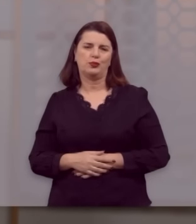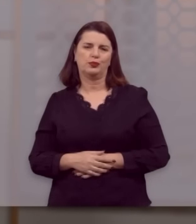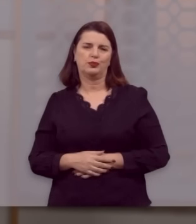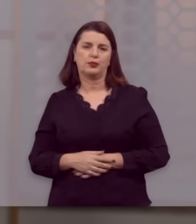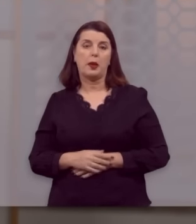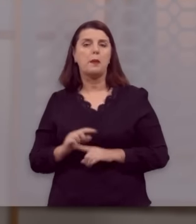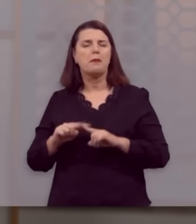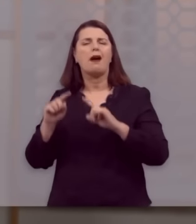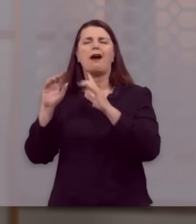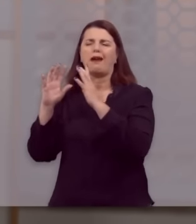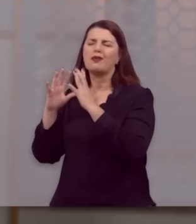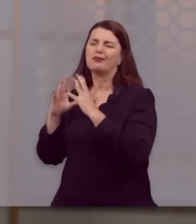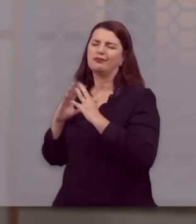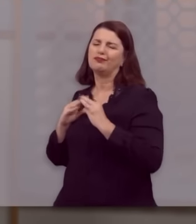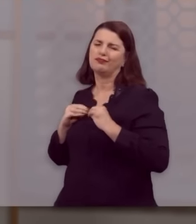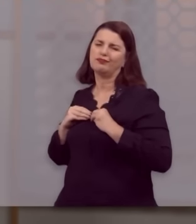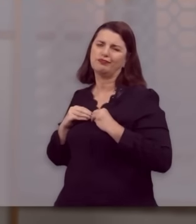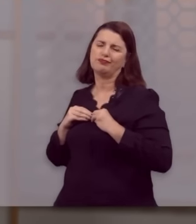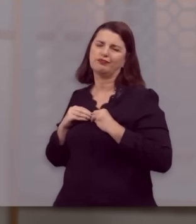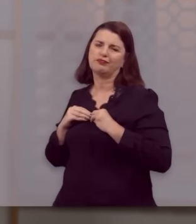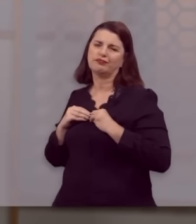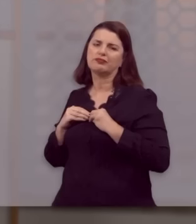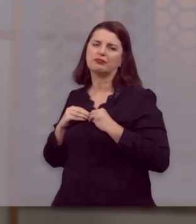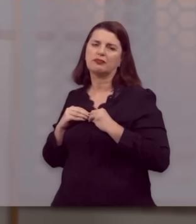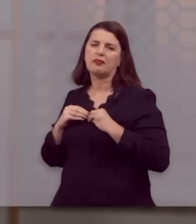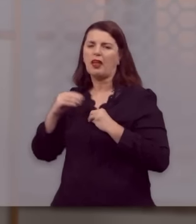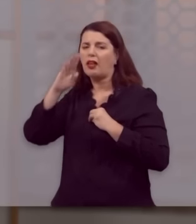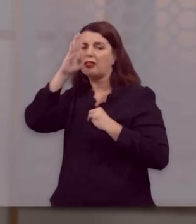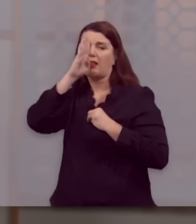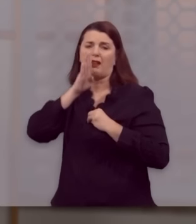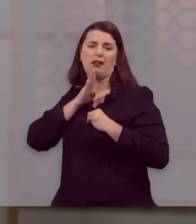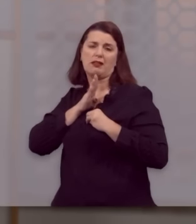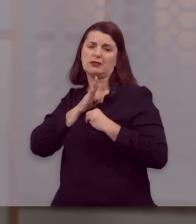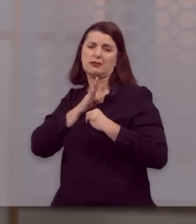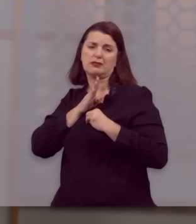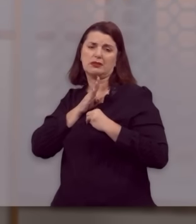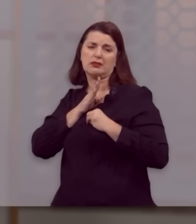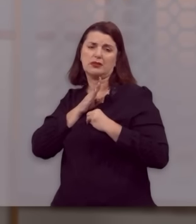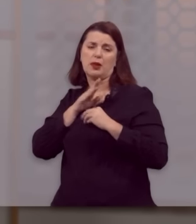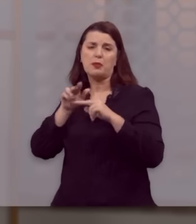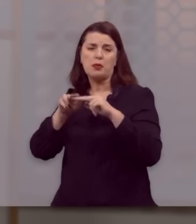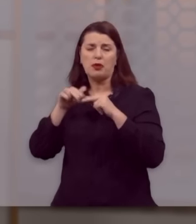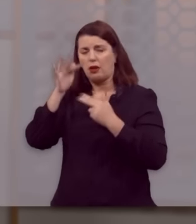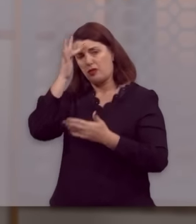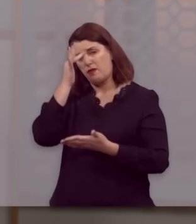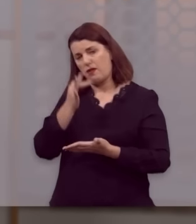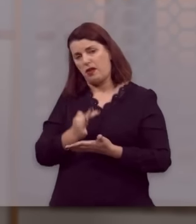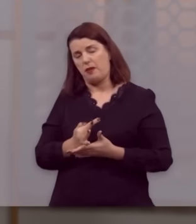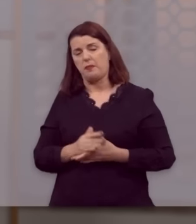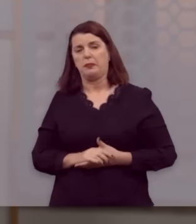mas eu recebo, de graça, mediante a fé.